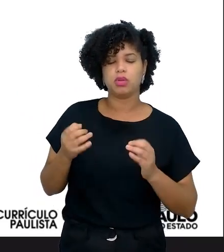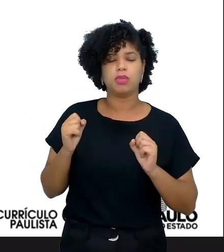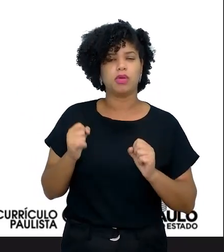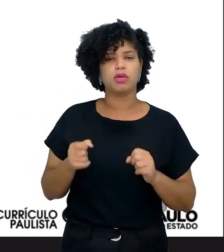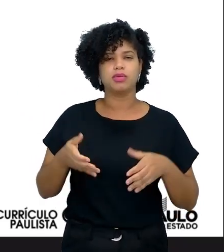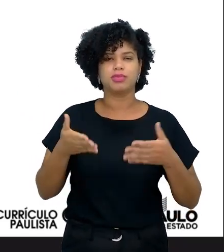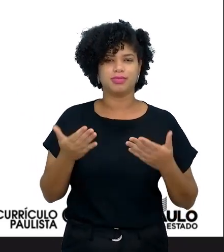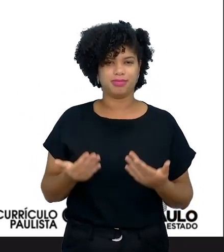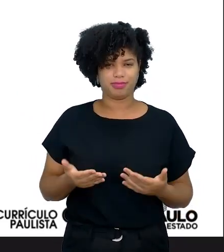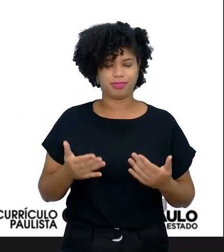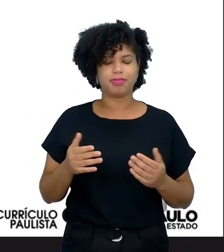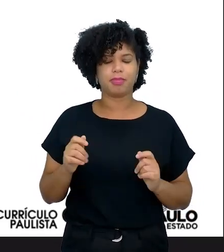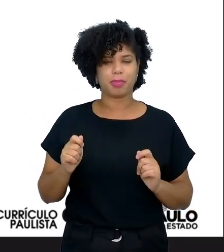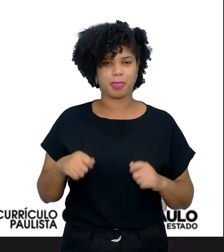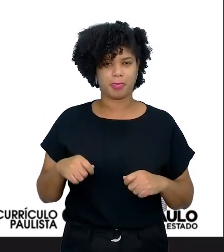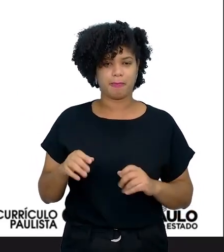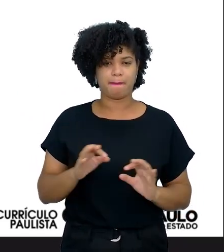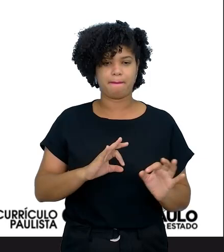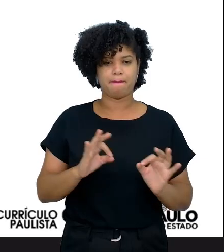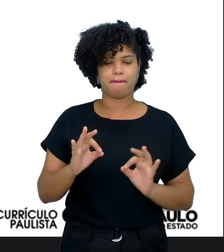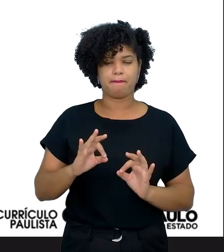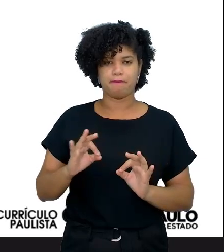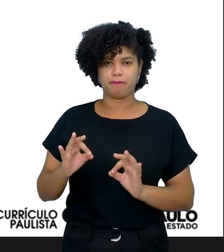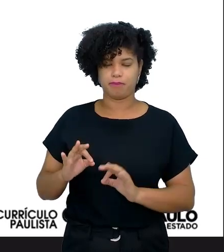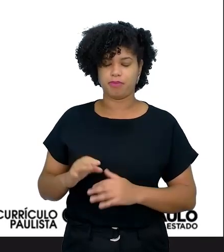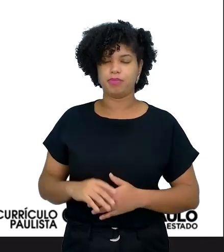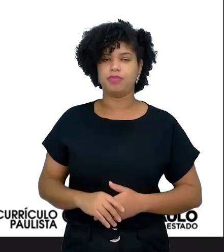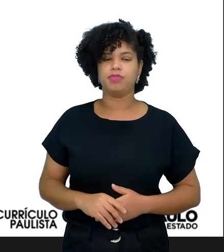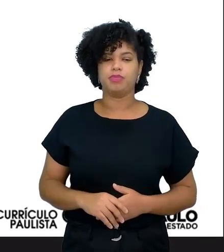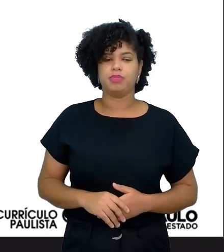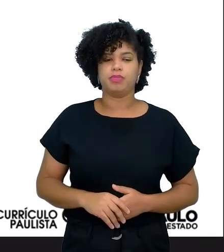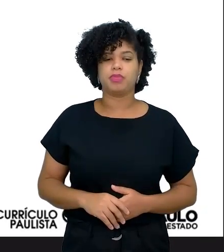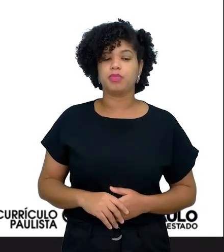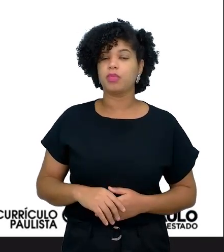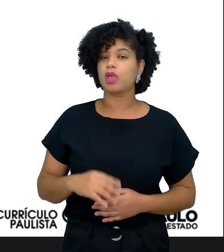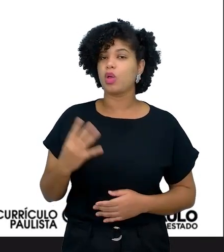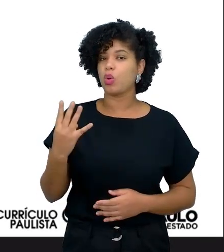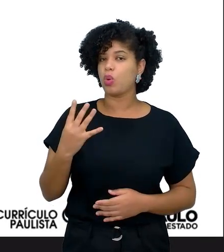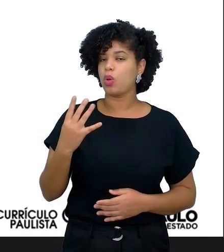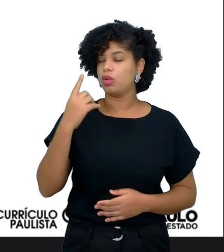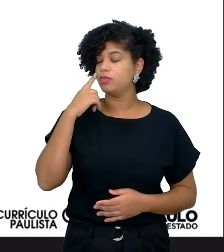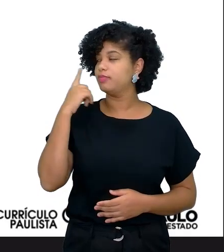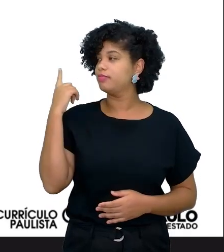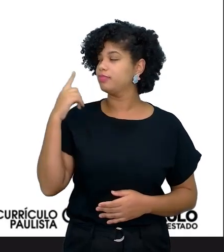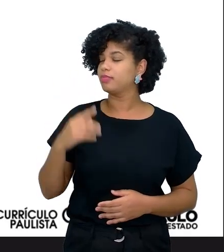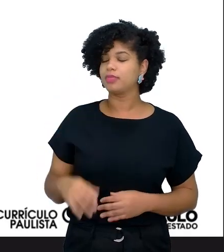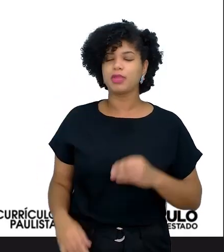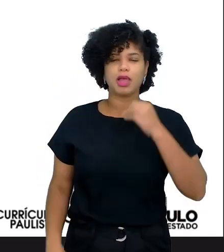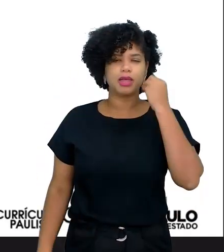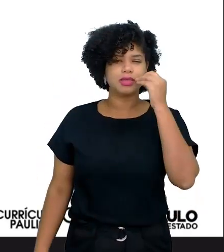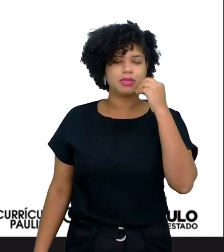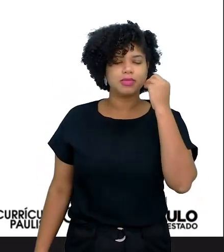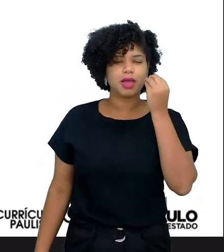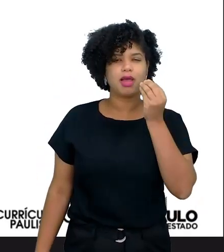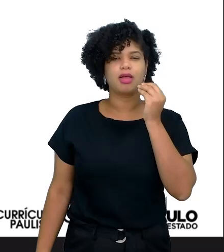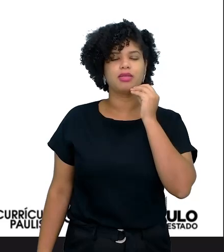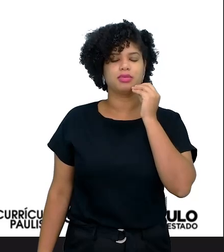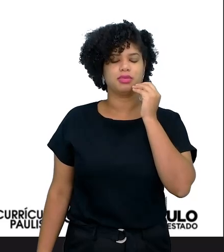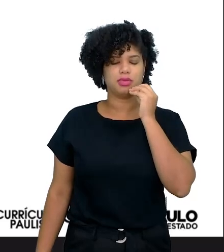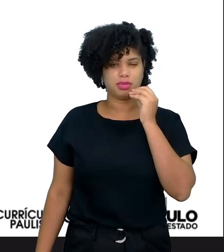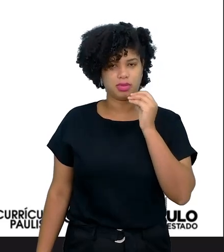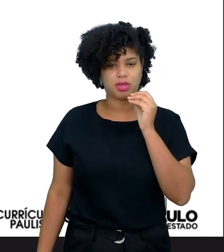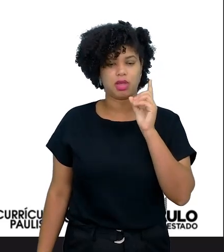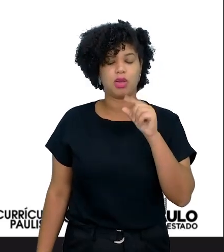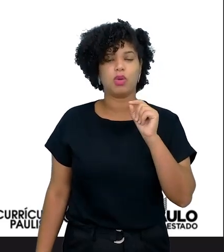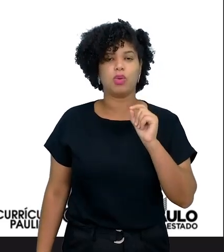preparação do projeto. Já nesse quarto momento, que é a experimentação, é o momento